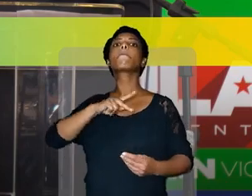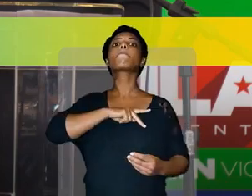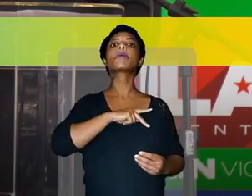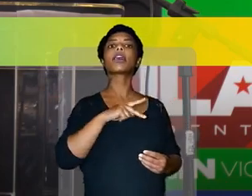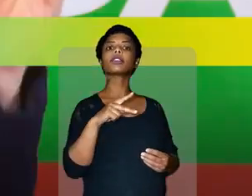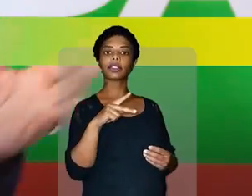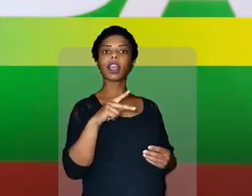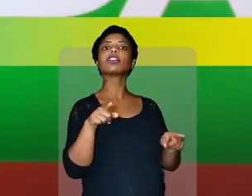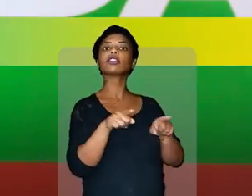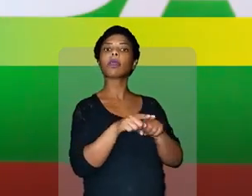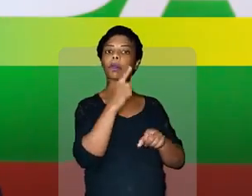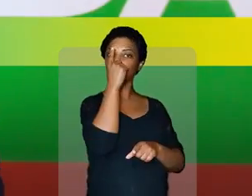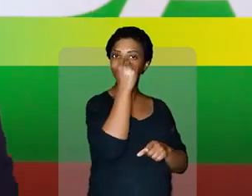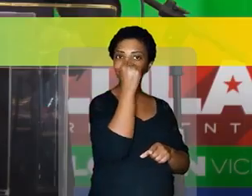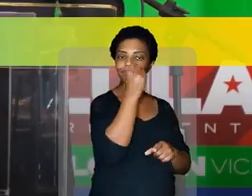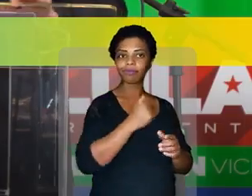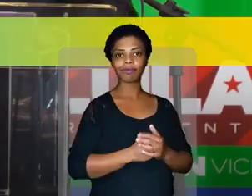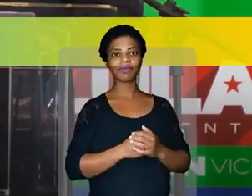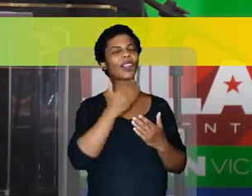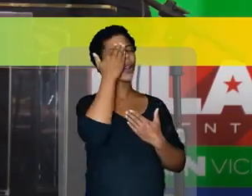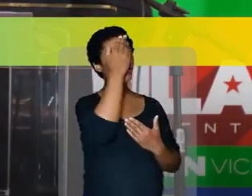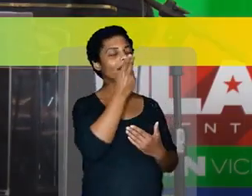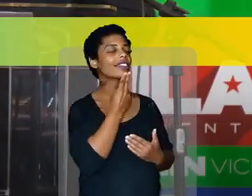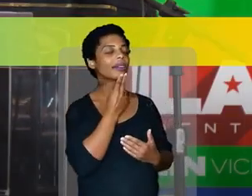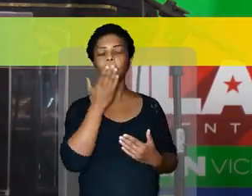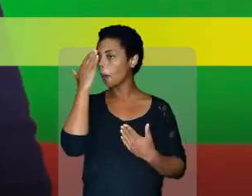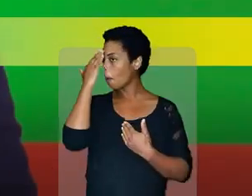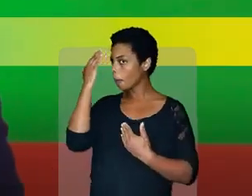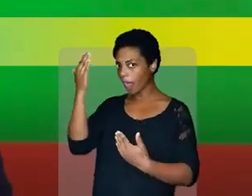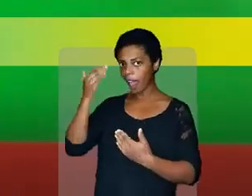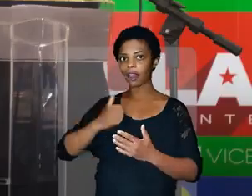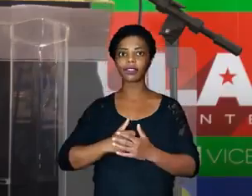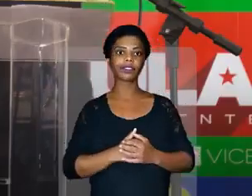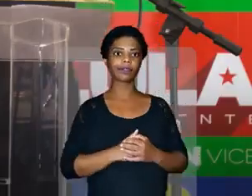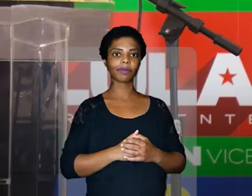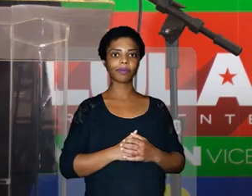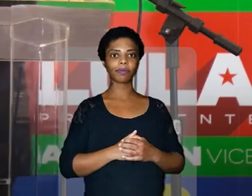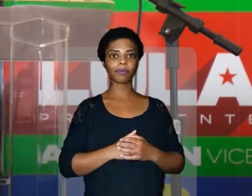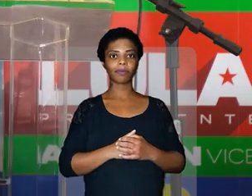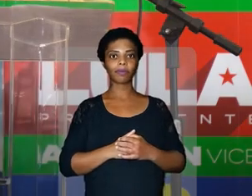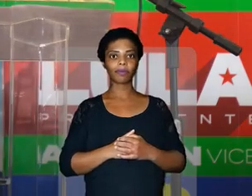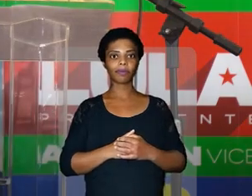do presidente Lula e de Geraldo Alckmin. Muito obrigado, Simone. Muito obrigada.